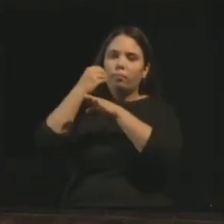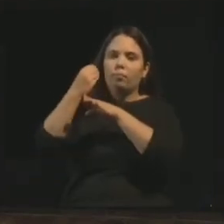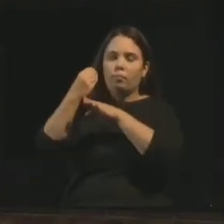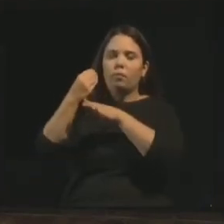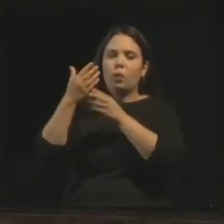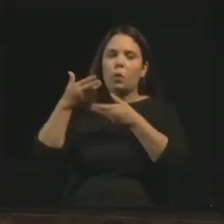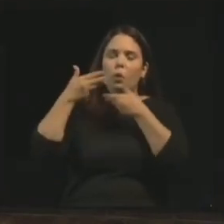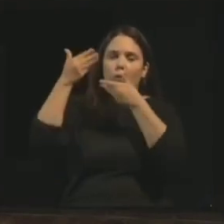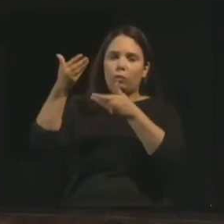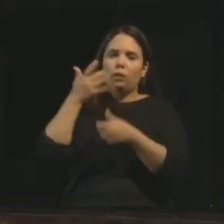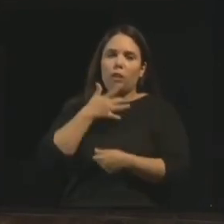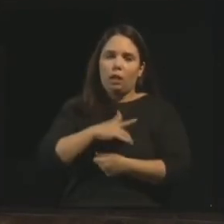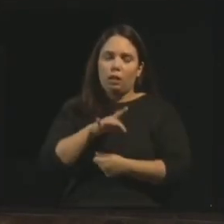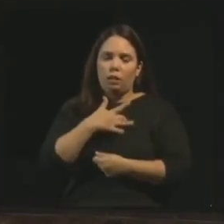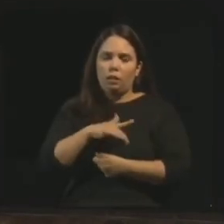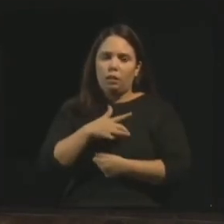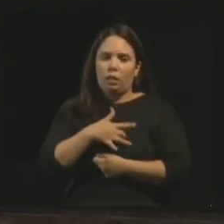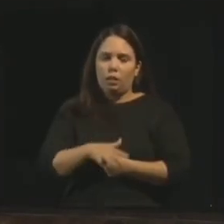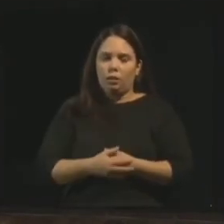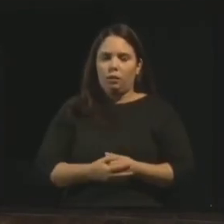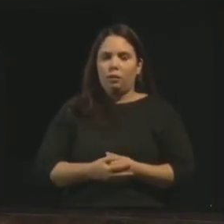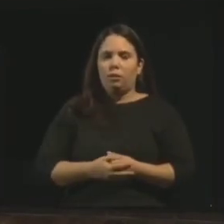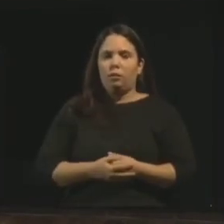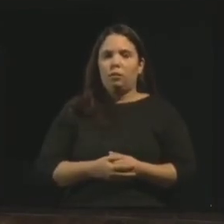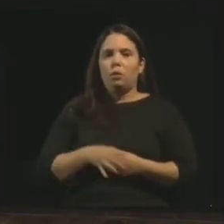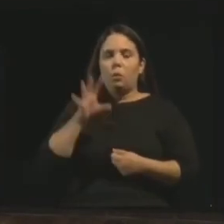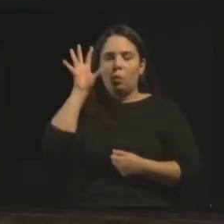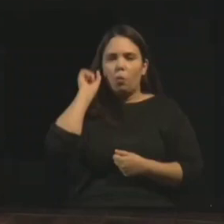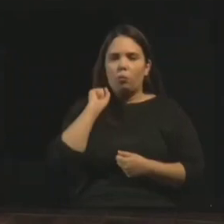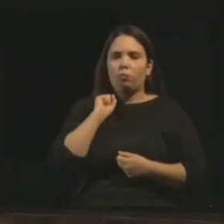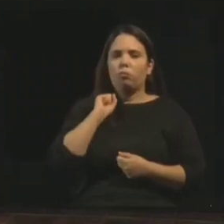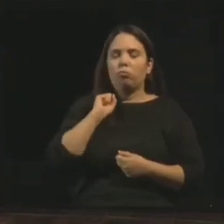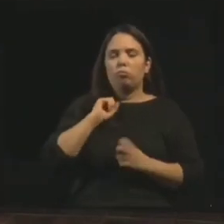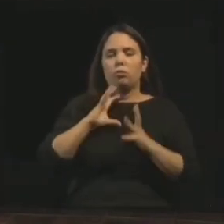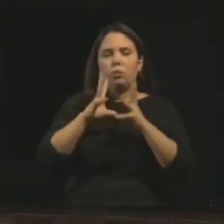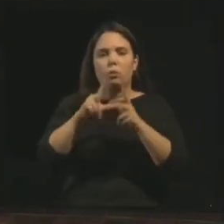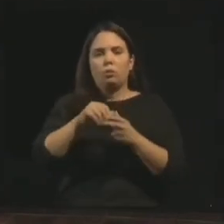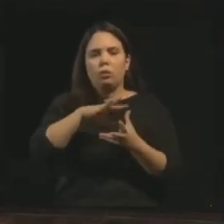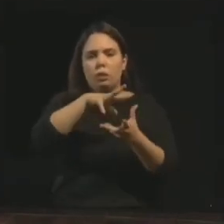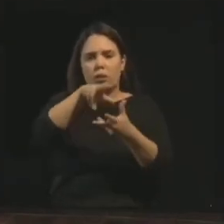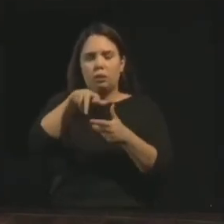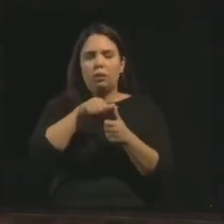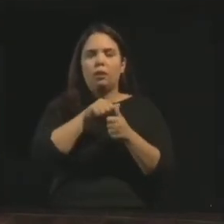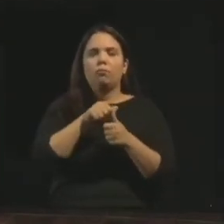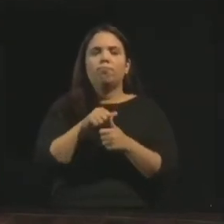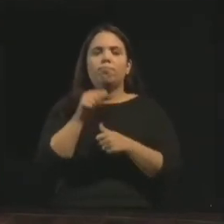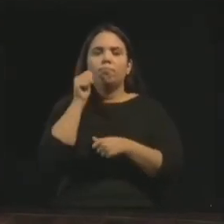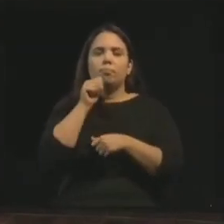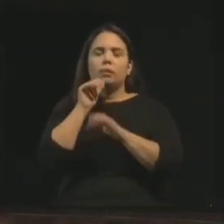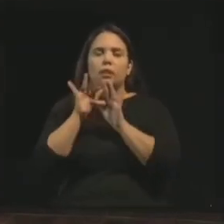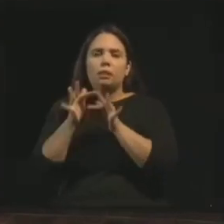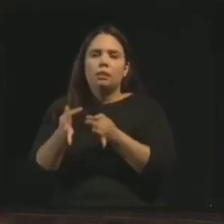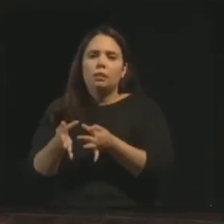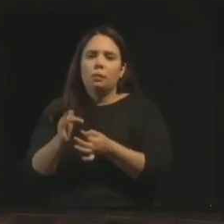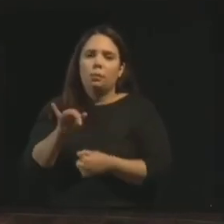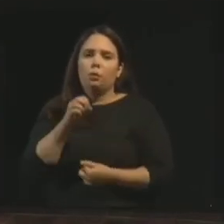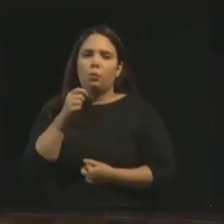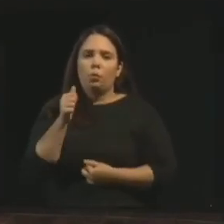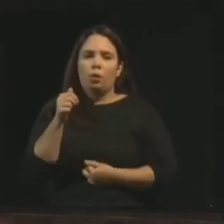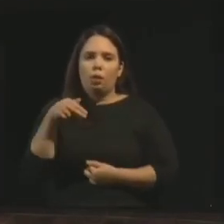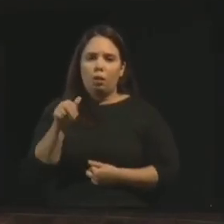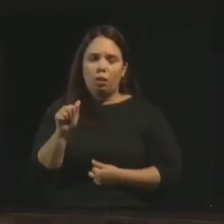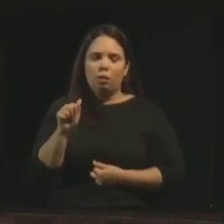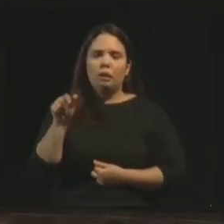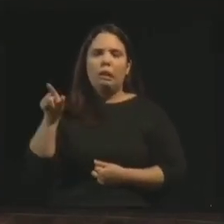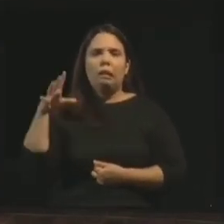a caridade. Ouvindo os santos da terra, uma simples menina, Joana, salva a